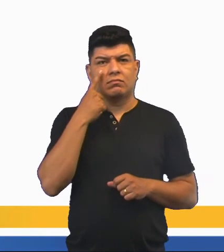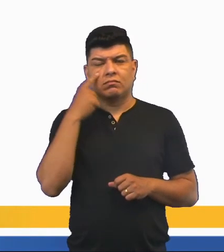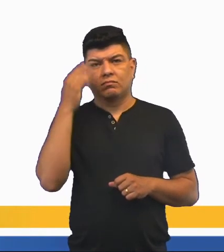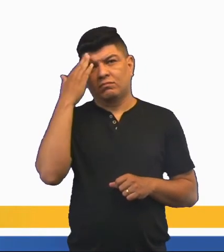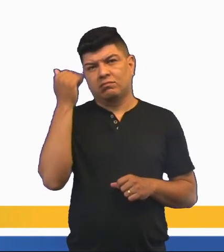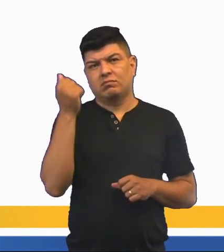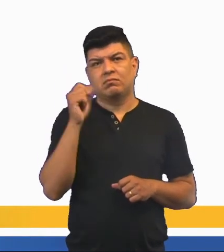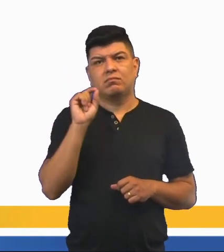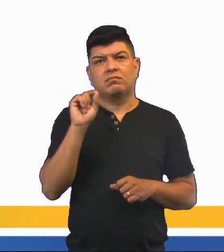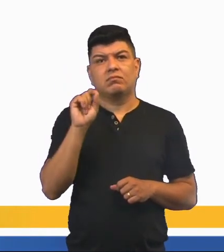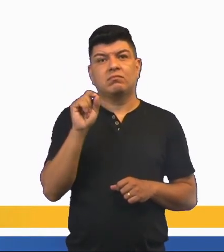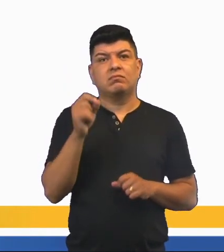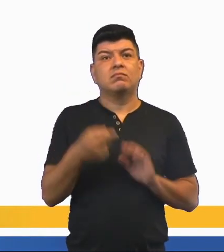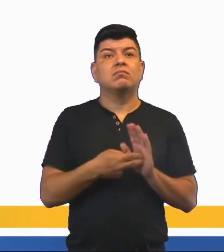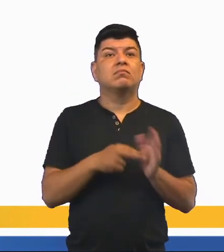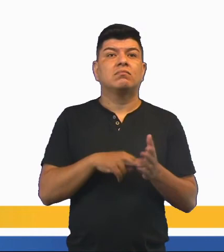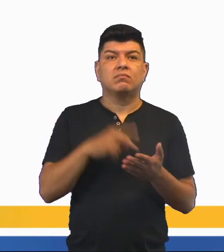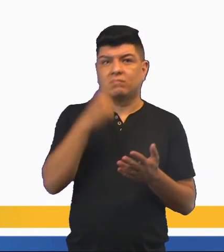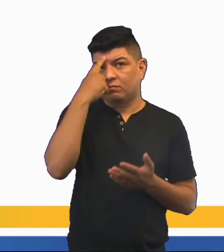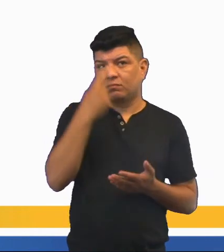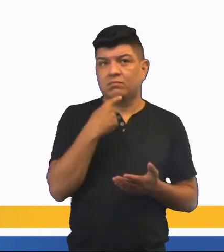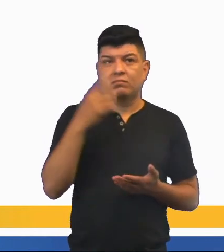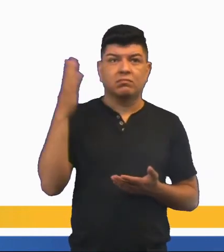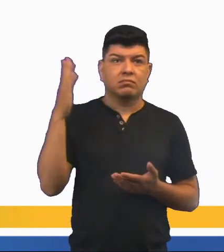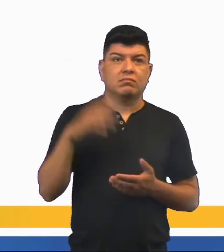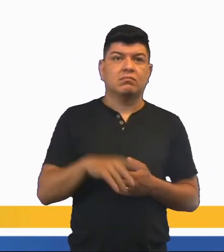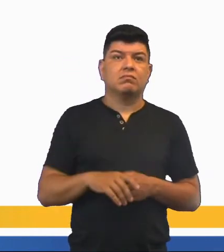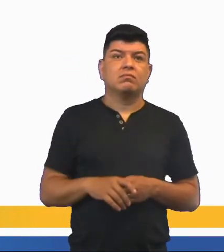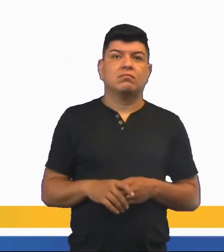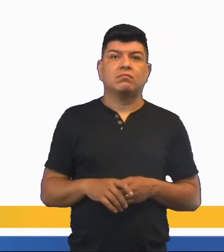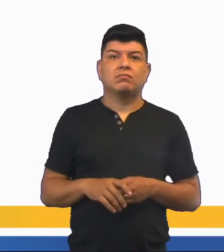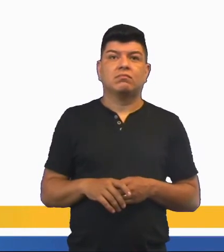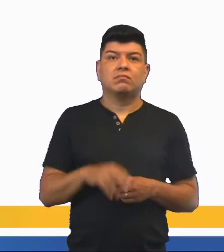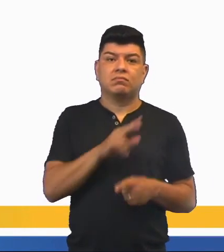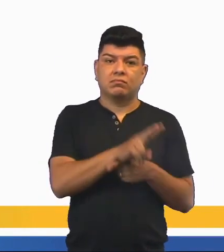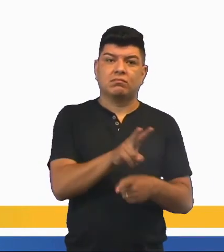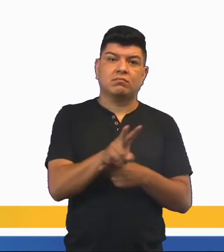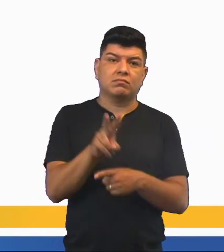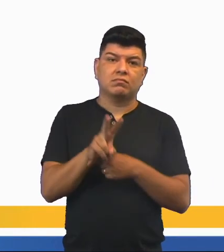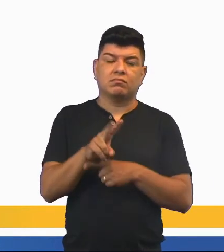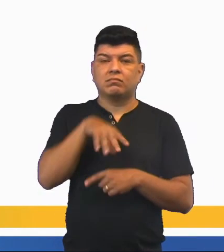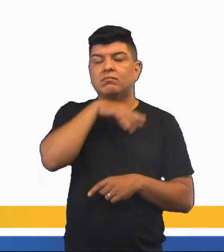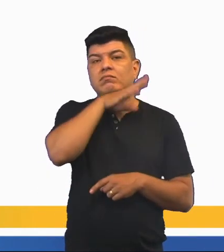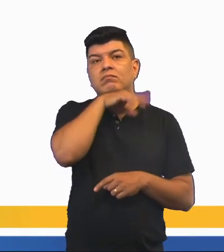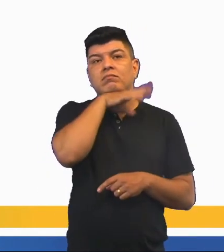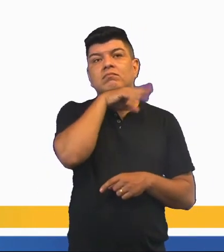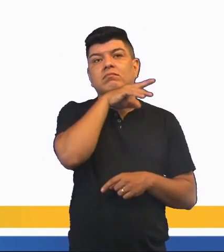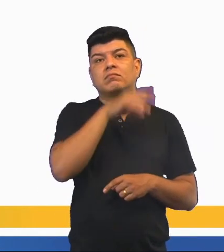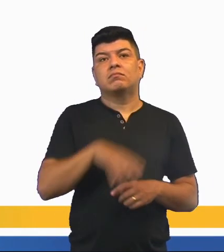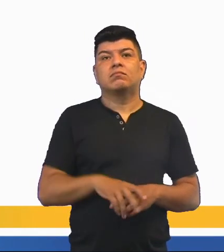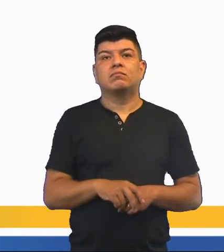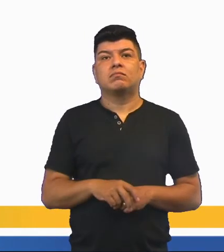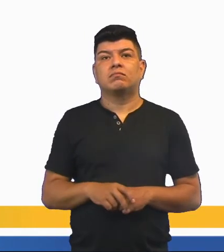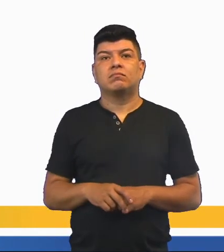o que será que ele quis registrar aqui? Você vê uma criação de animais.